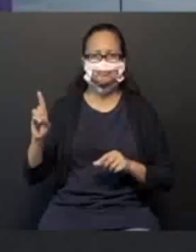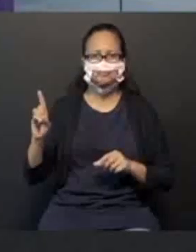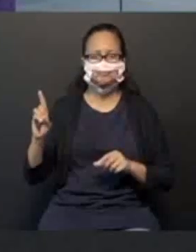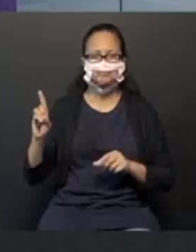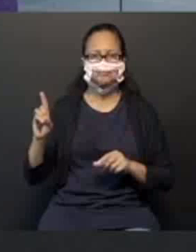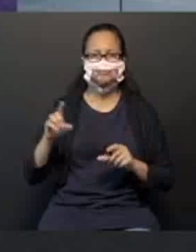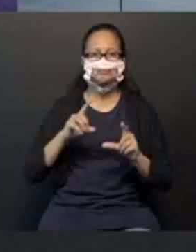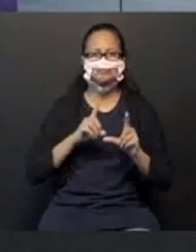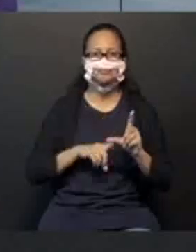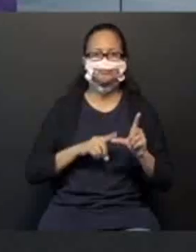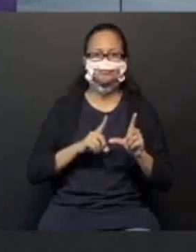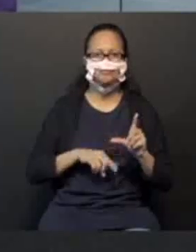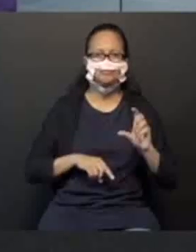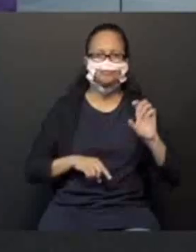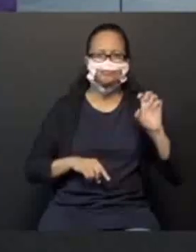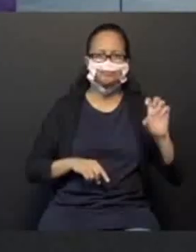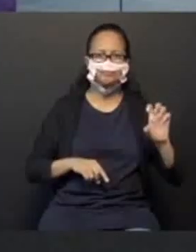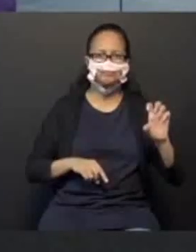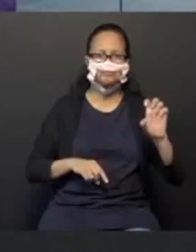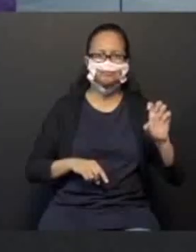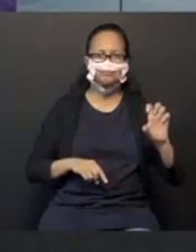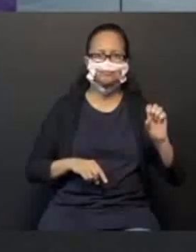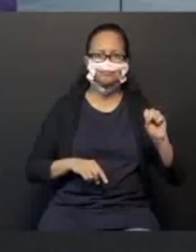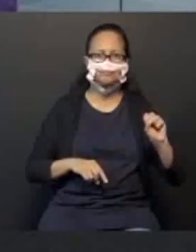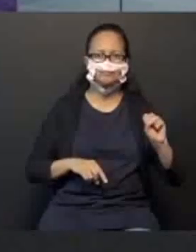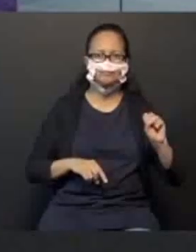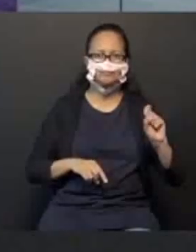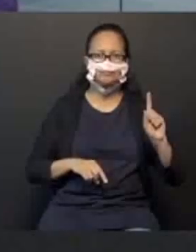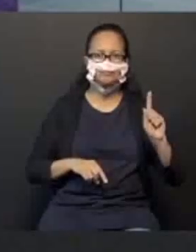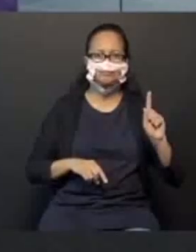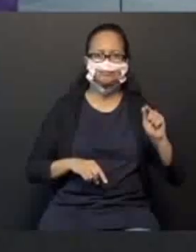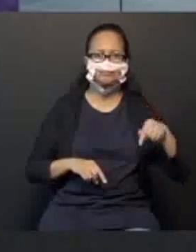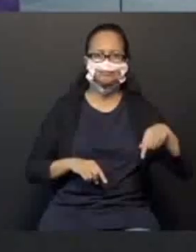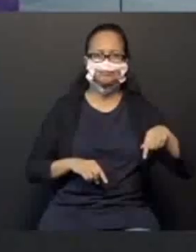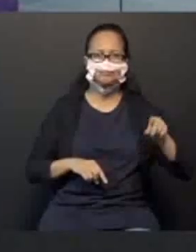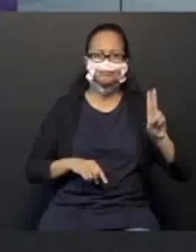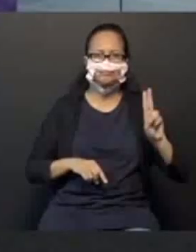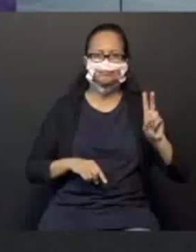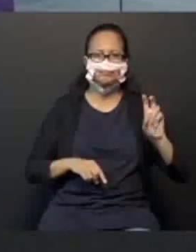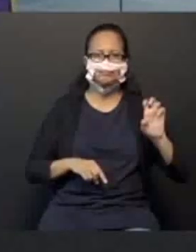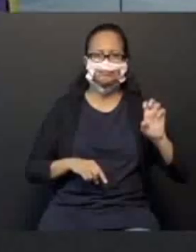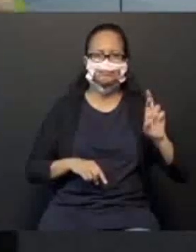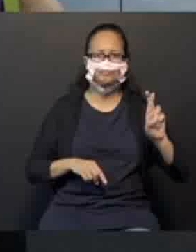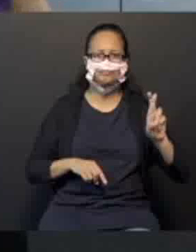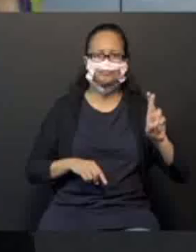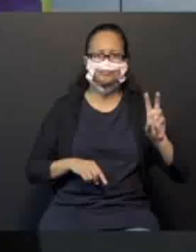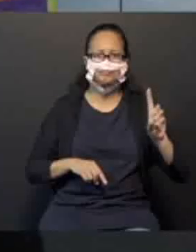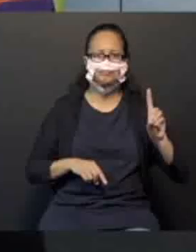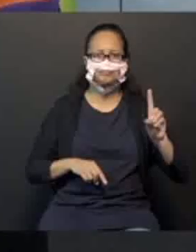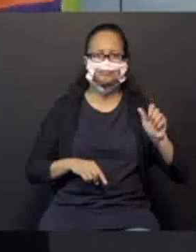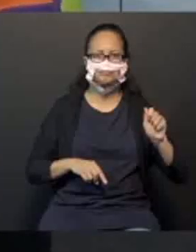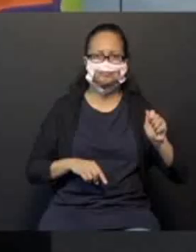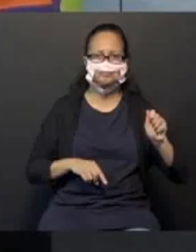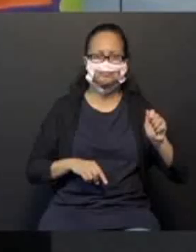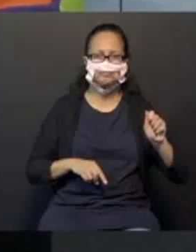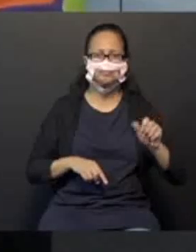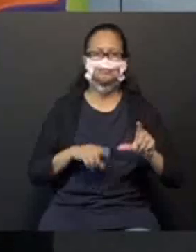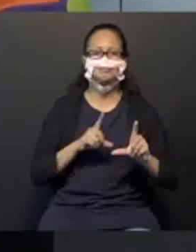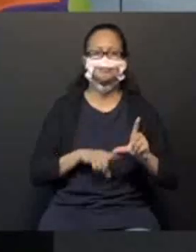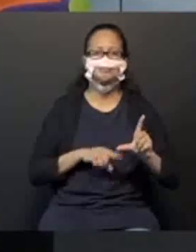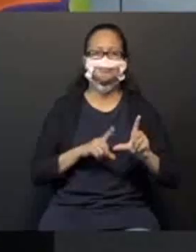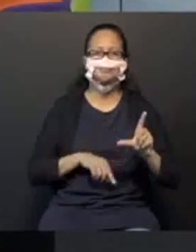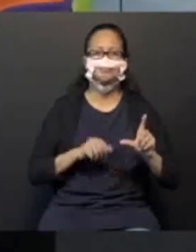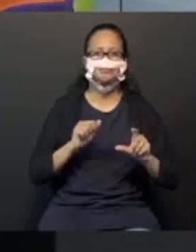Começa com que letra? E. Faz a letrinha E. Você não vai errar. Direita e esquerda. Olha lá. Letra A.